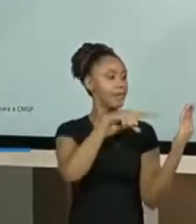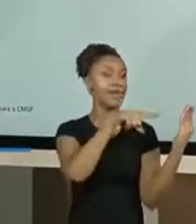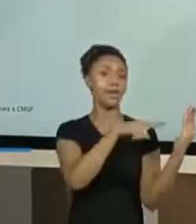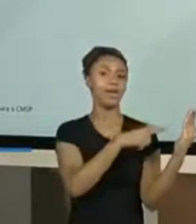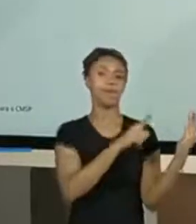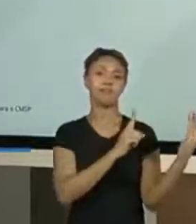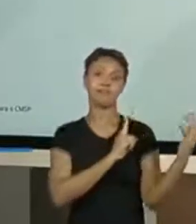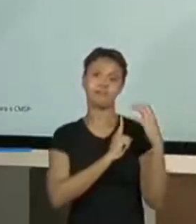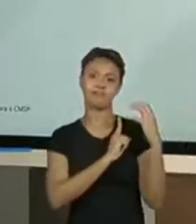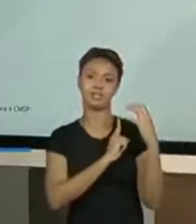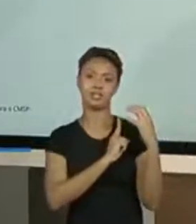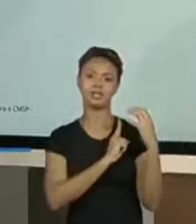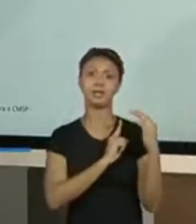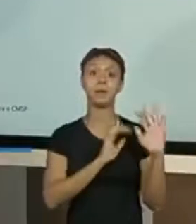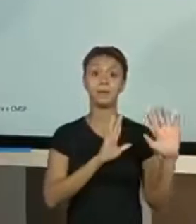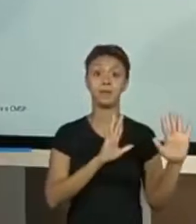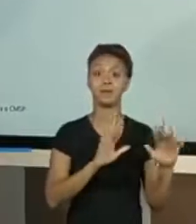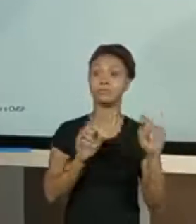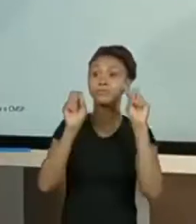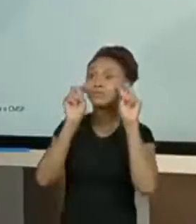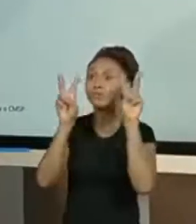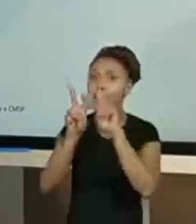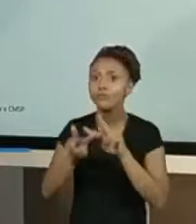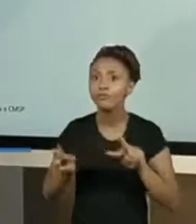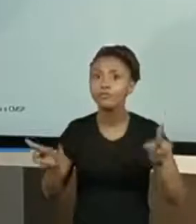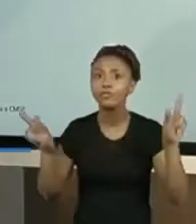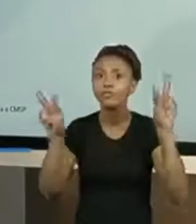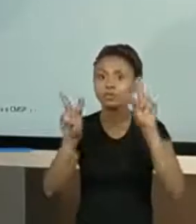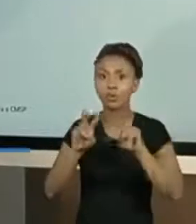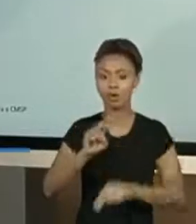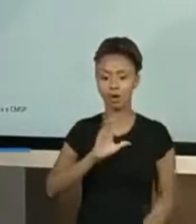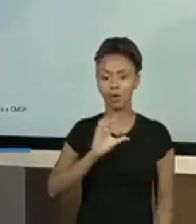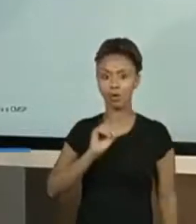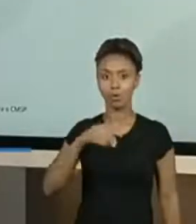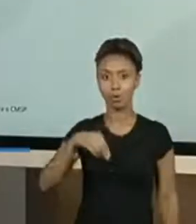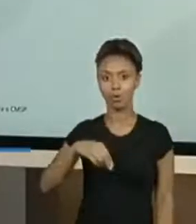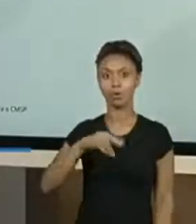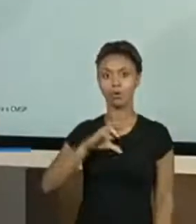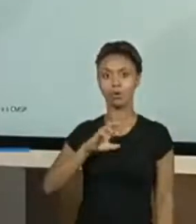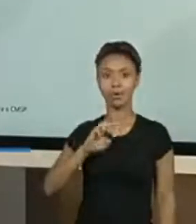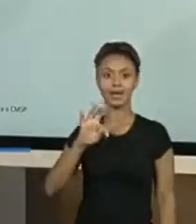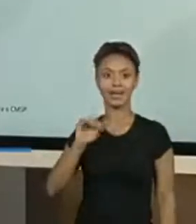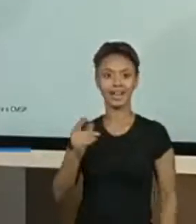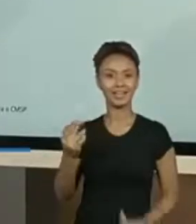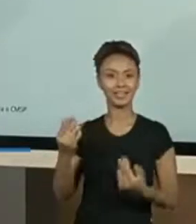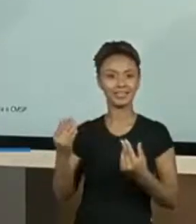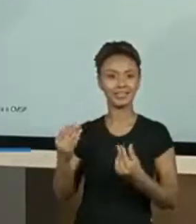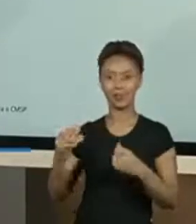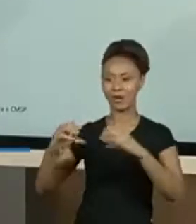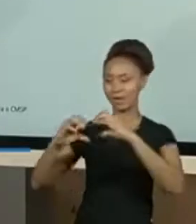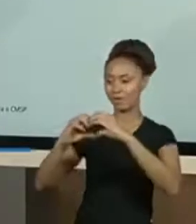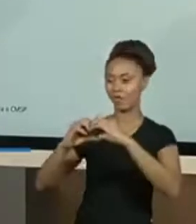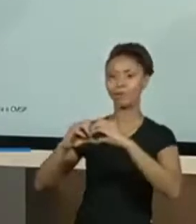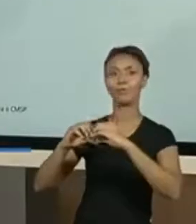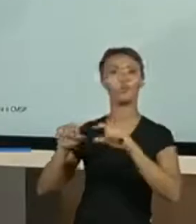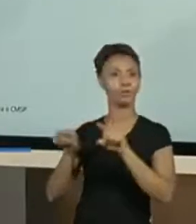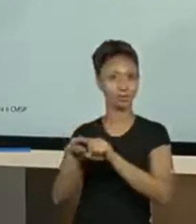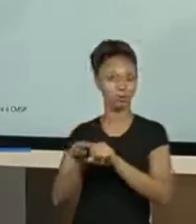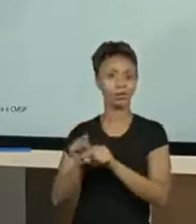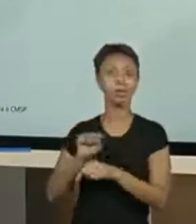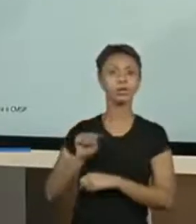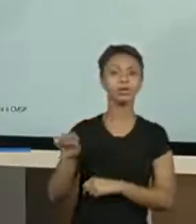Então, na poesia visual ou no poema concreto, como a gente viu na cyberpoesia também, são